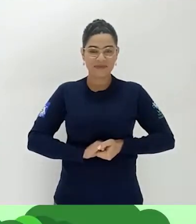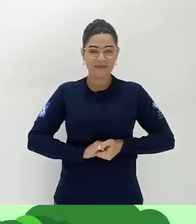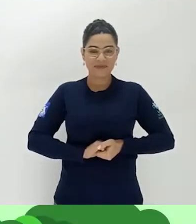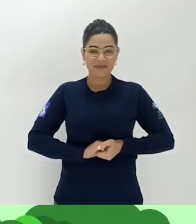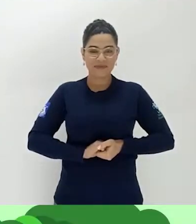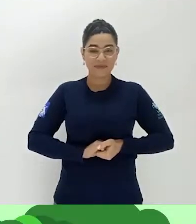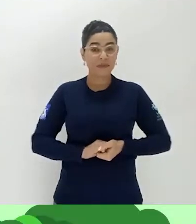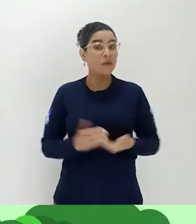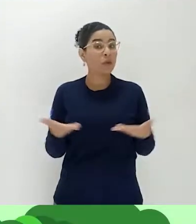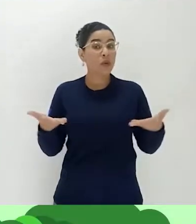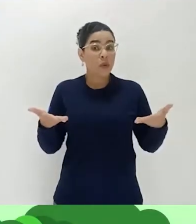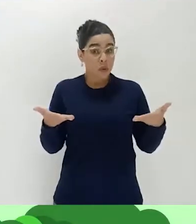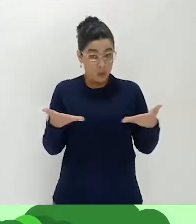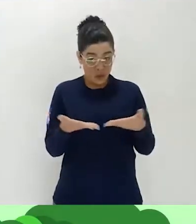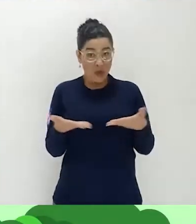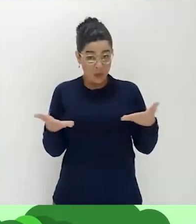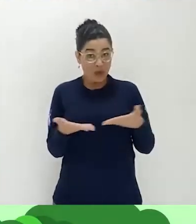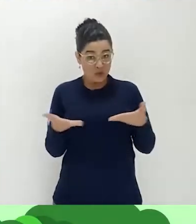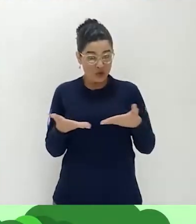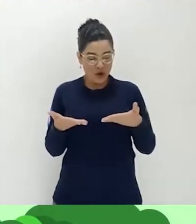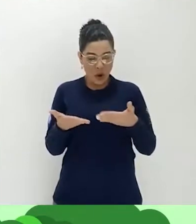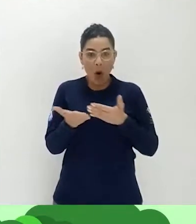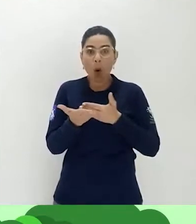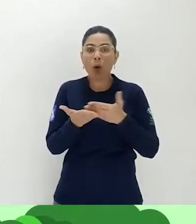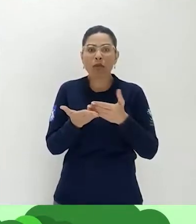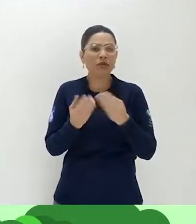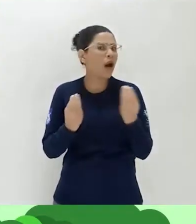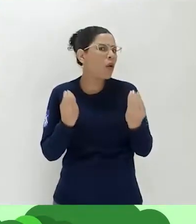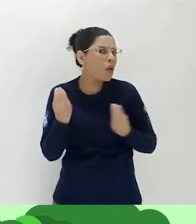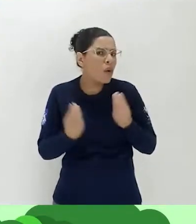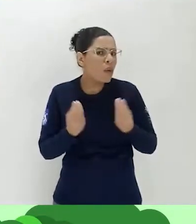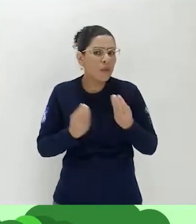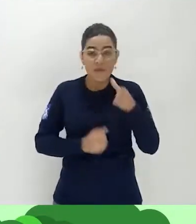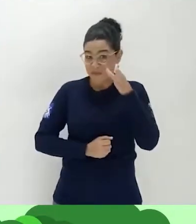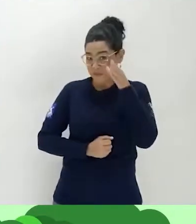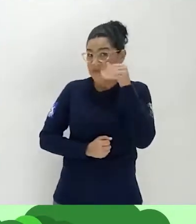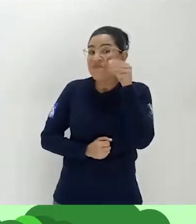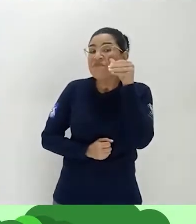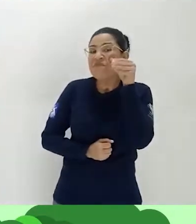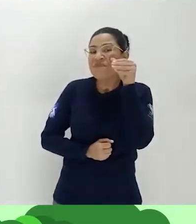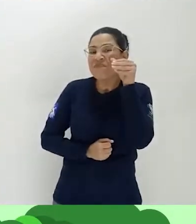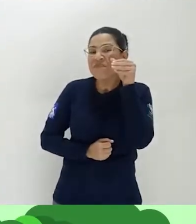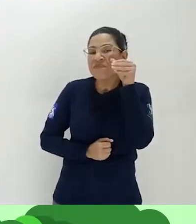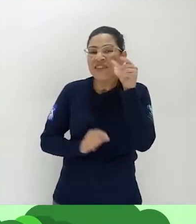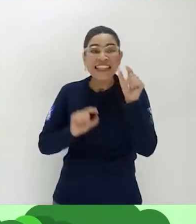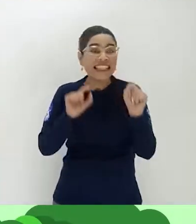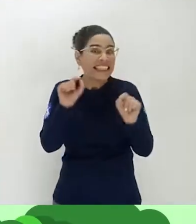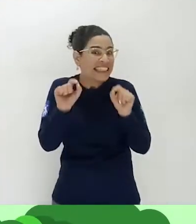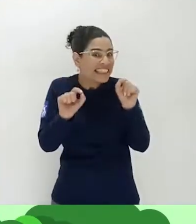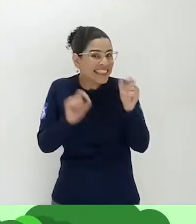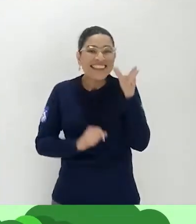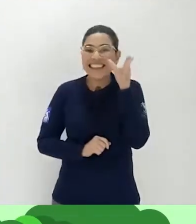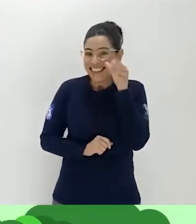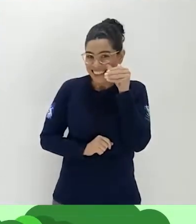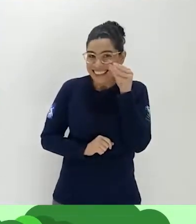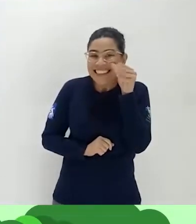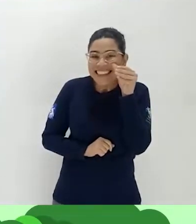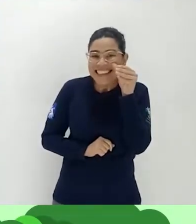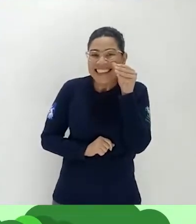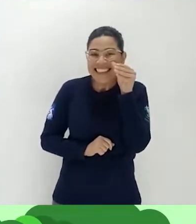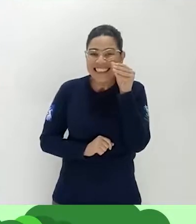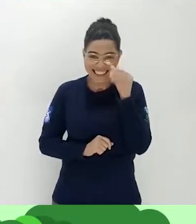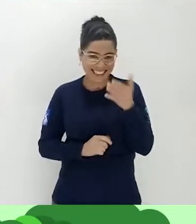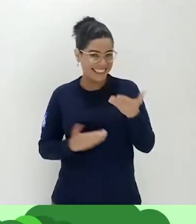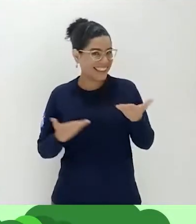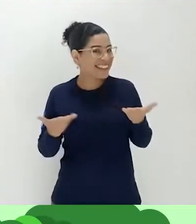E hoje a gente já vai começar com curiosidades. Quem aí é curioso? Quem